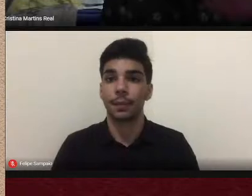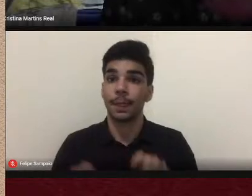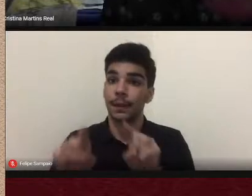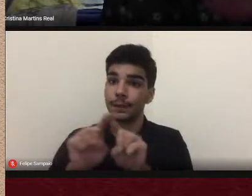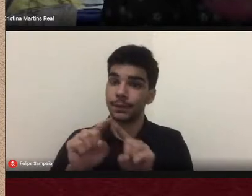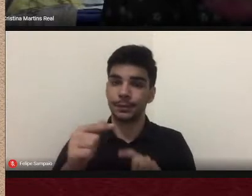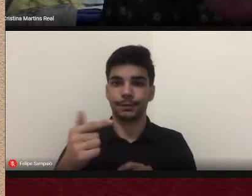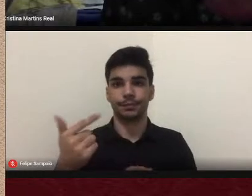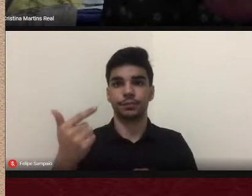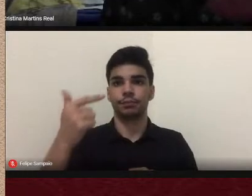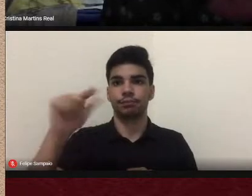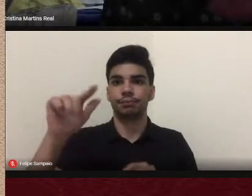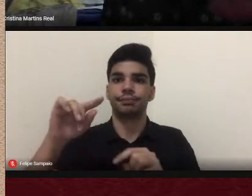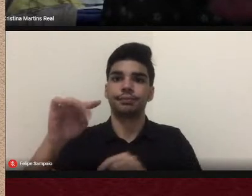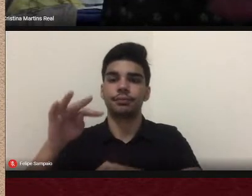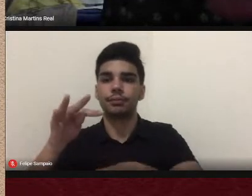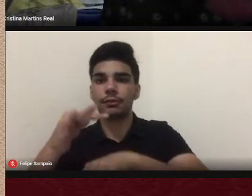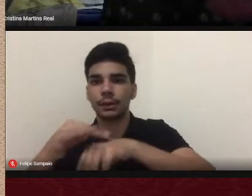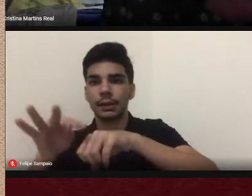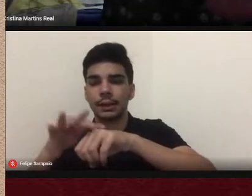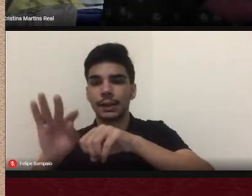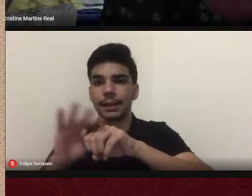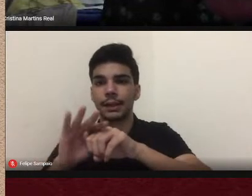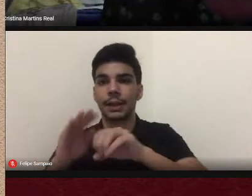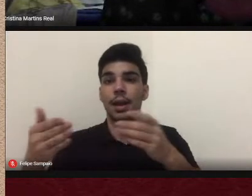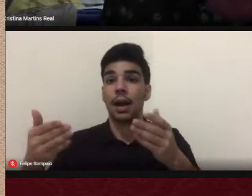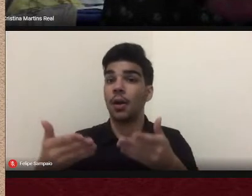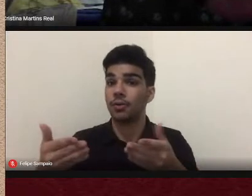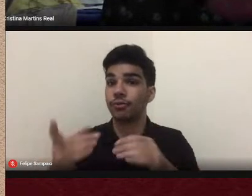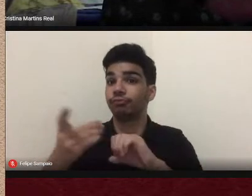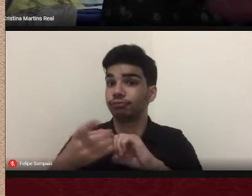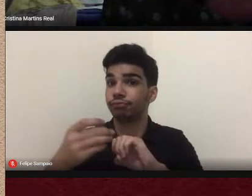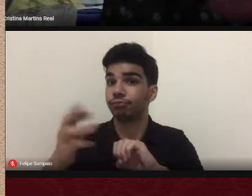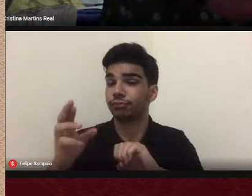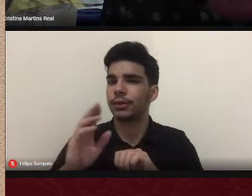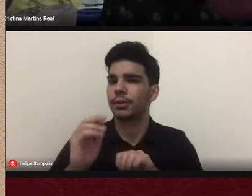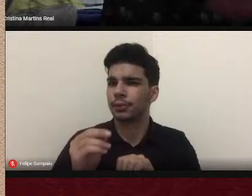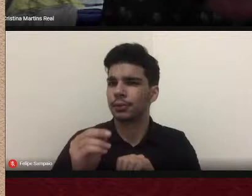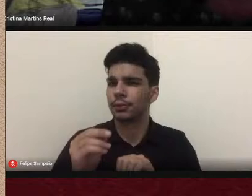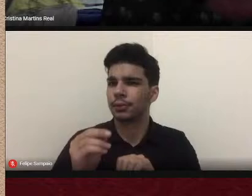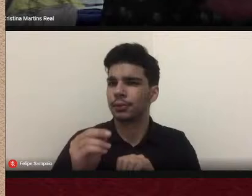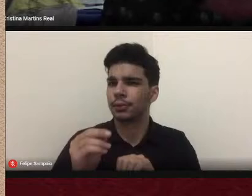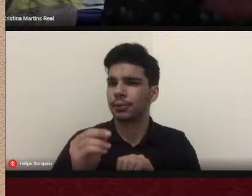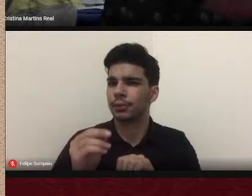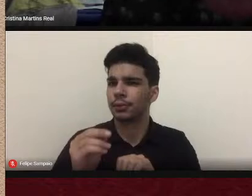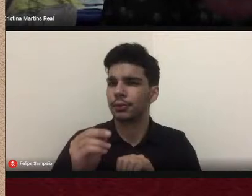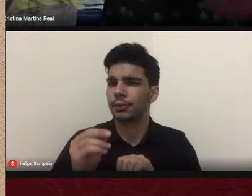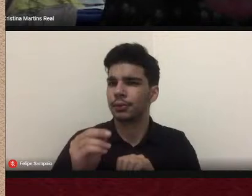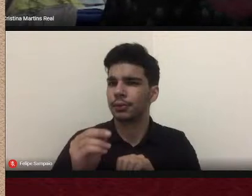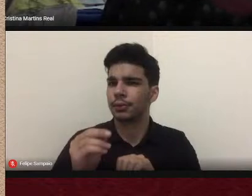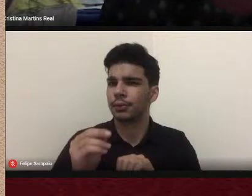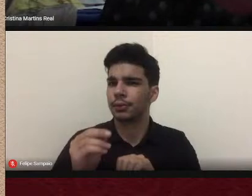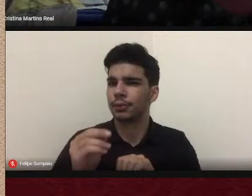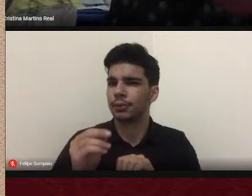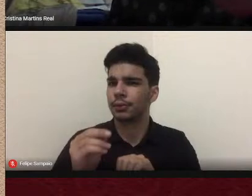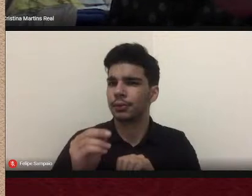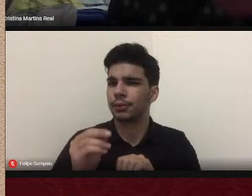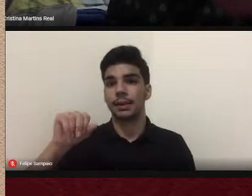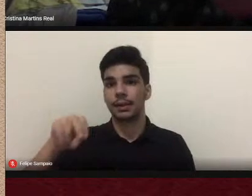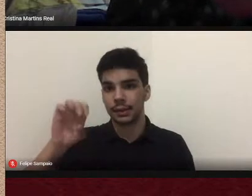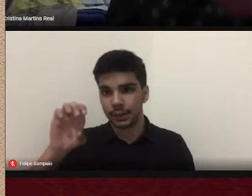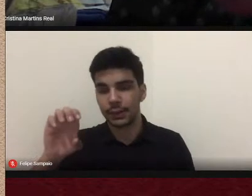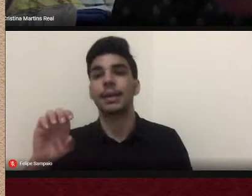UFGD, atualmente doutoranda, a Aline dos Anjos, que vai falar sobre a implementação da lei